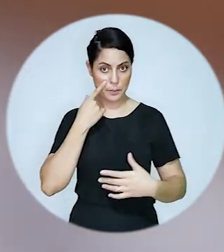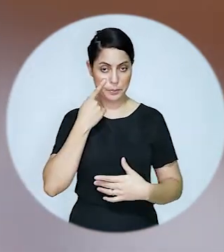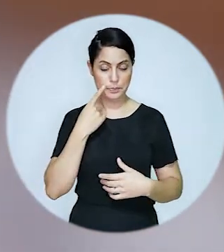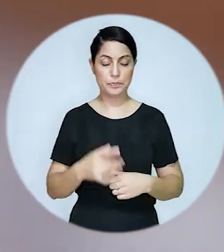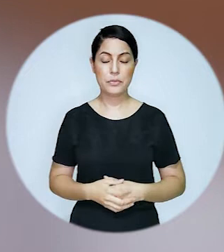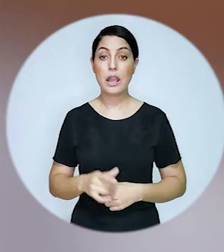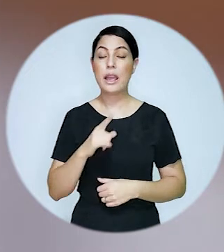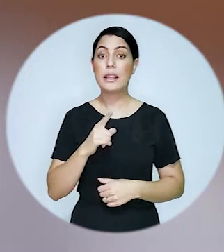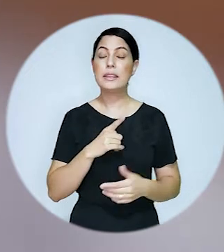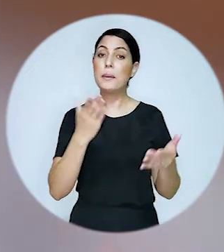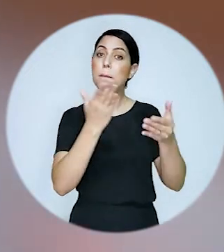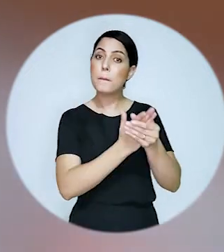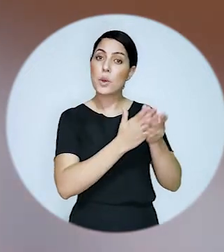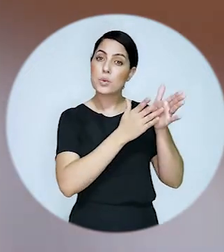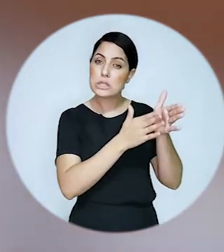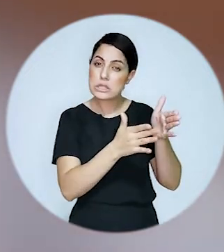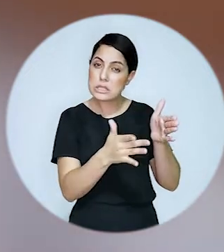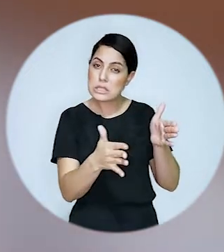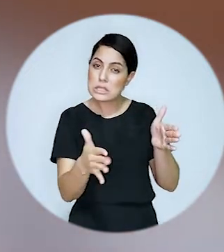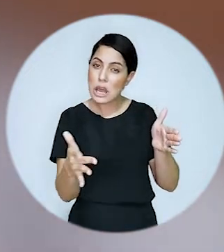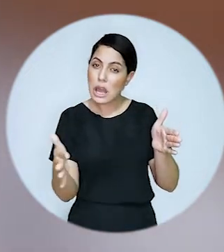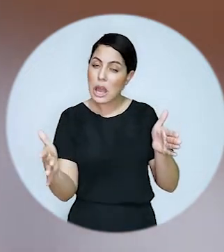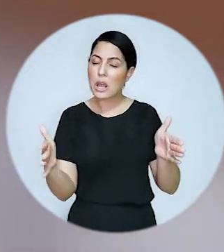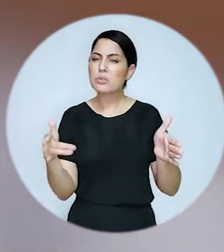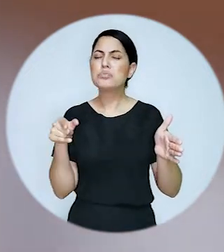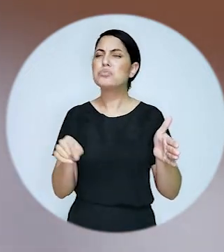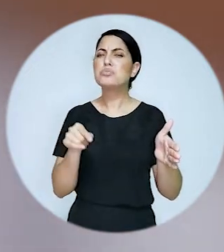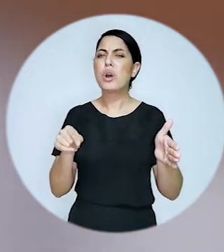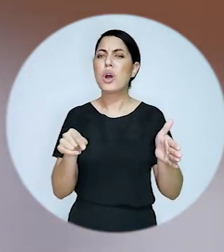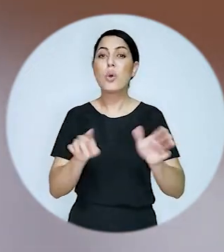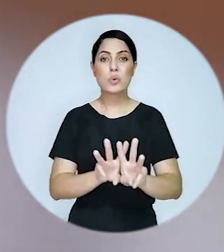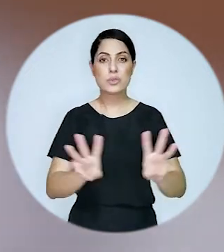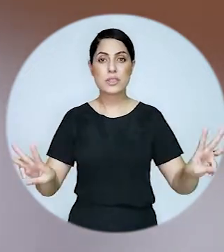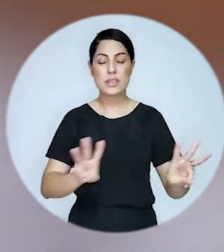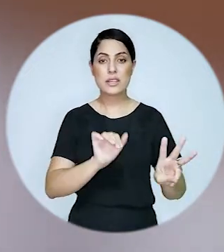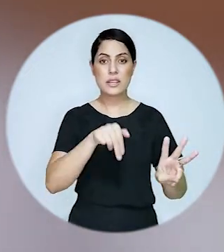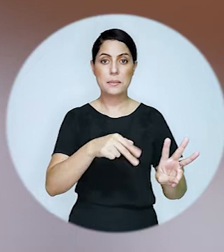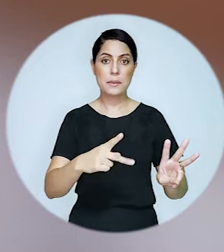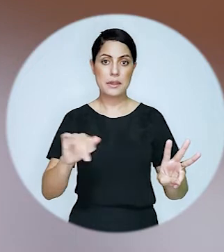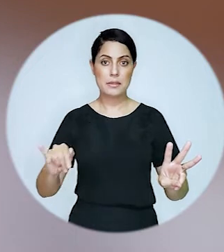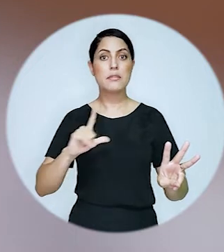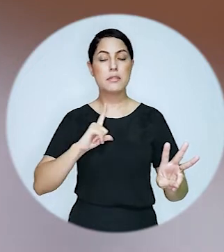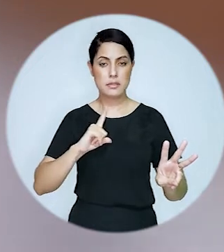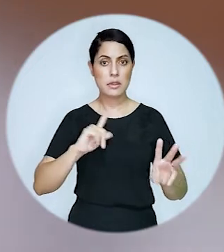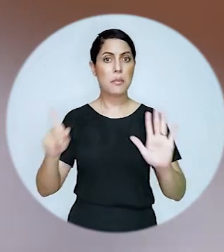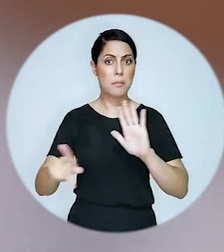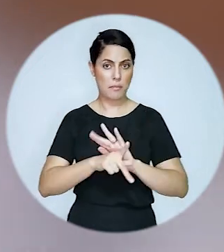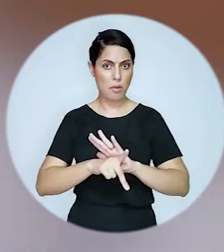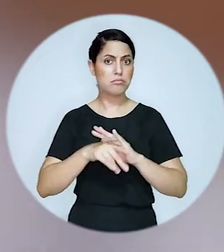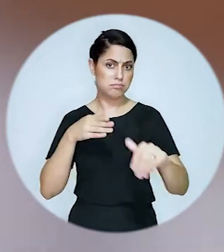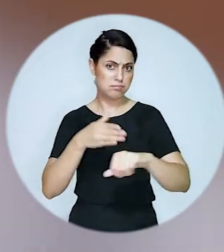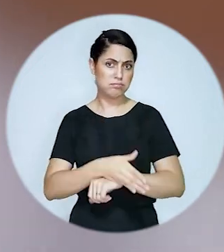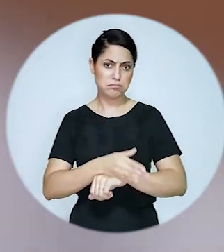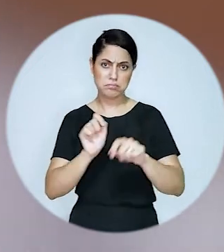porque o acompanhamento do processo você pode fazê-lo pelo próprio site do INPI. Lá